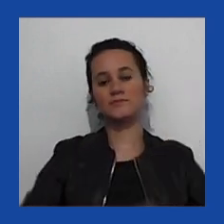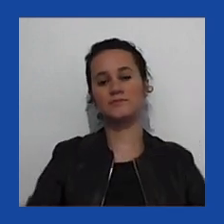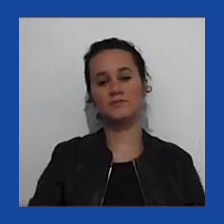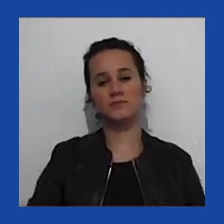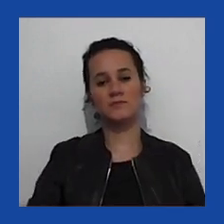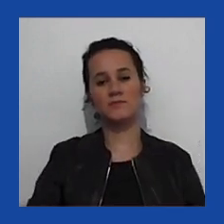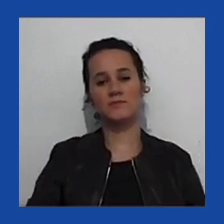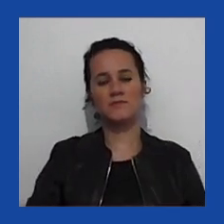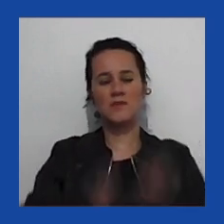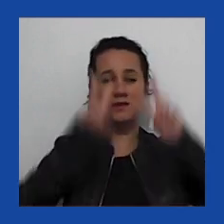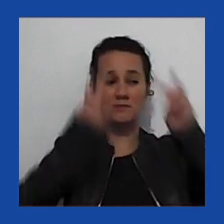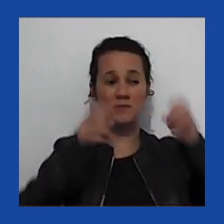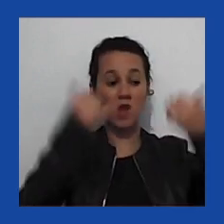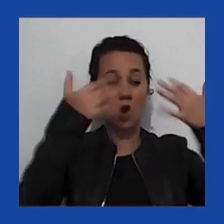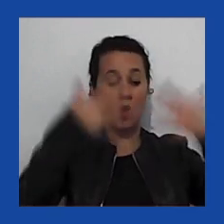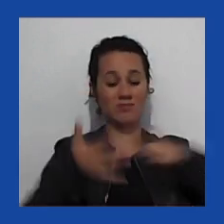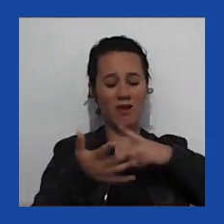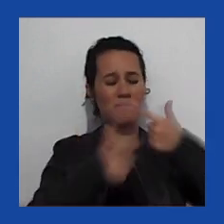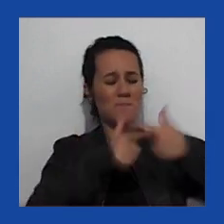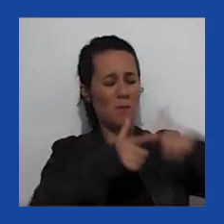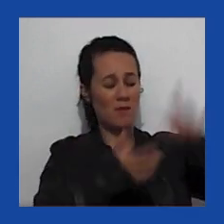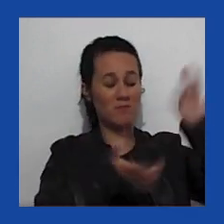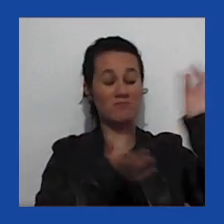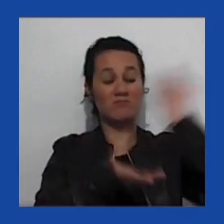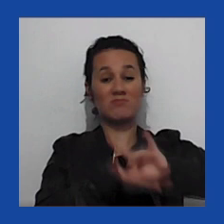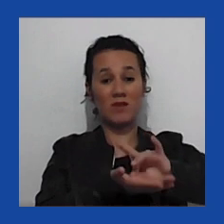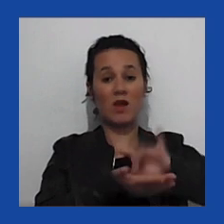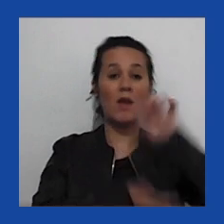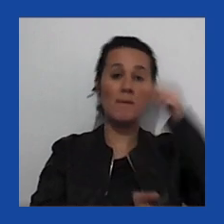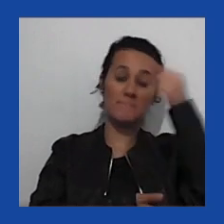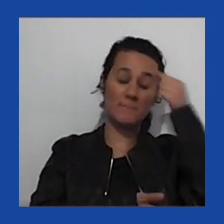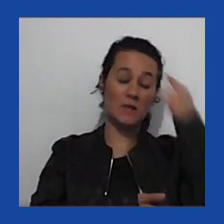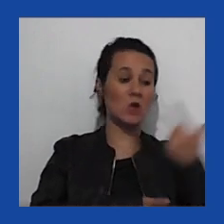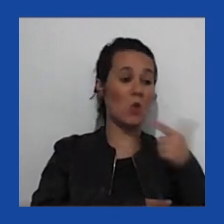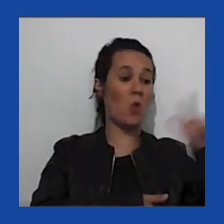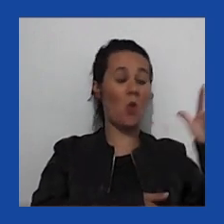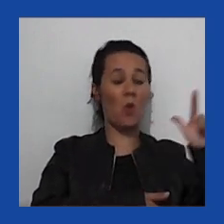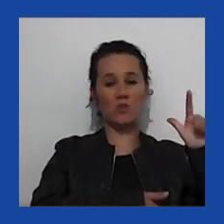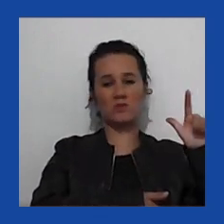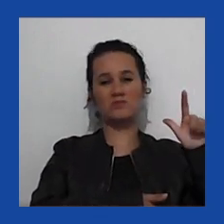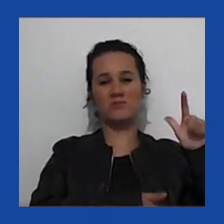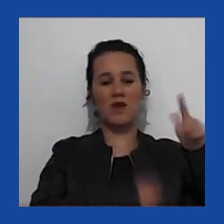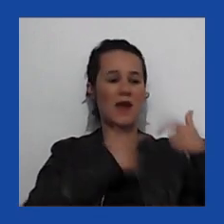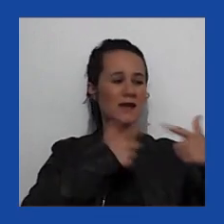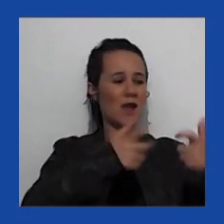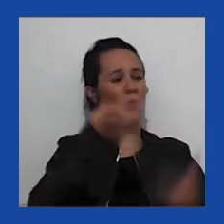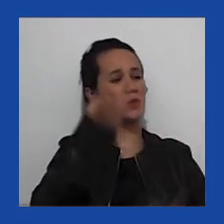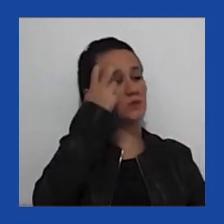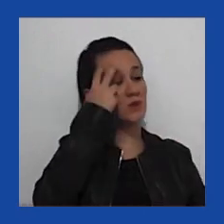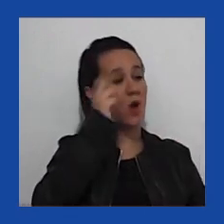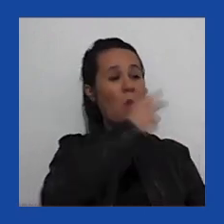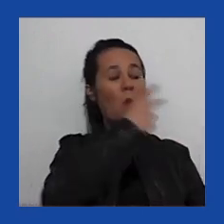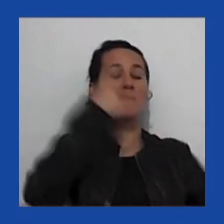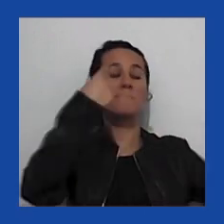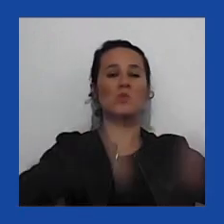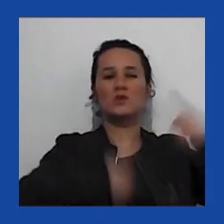sobre os problemas reais, eles vão engajar em guerras culturais e política simbólica.